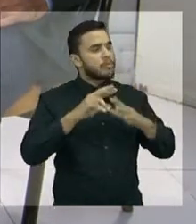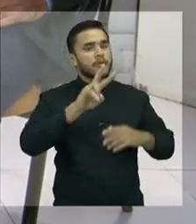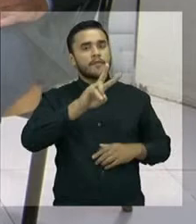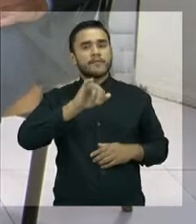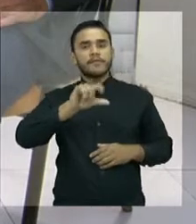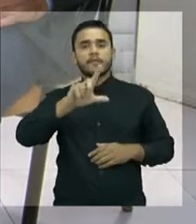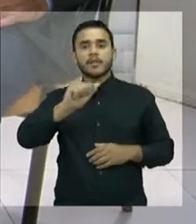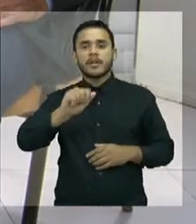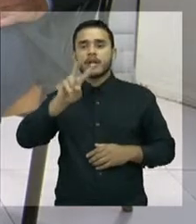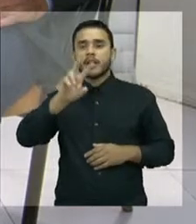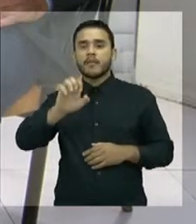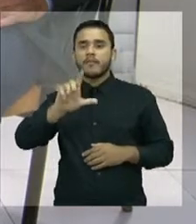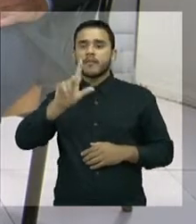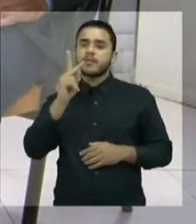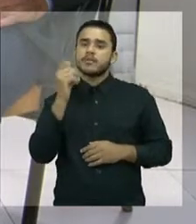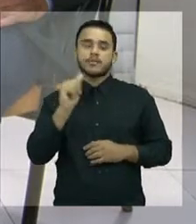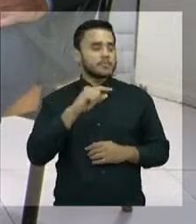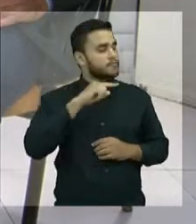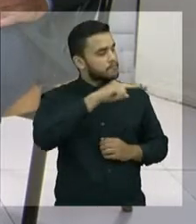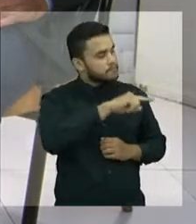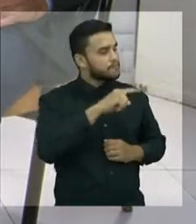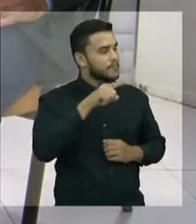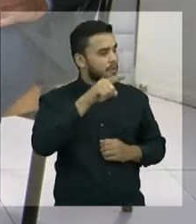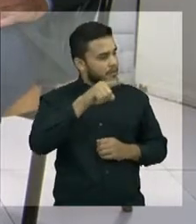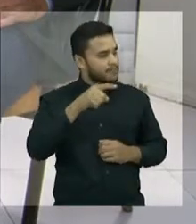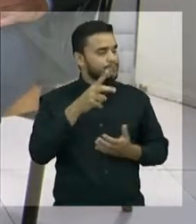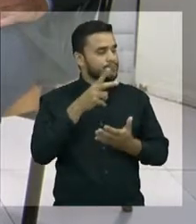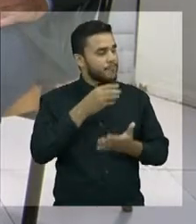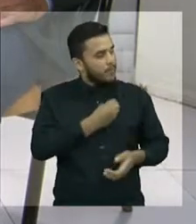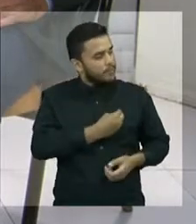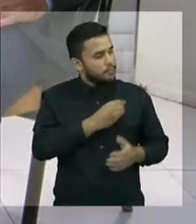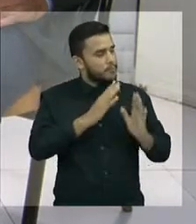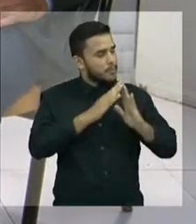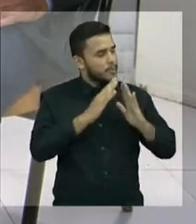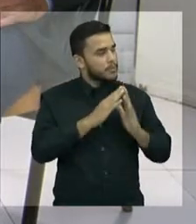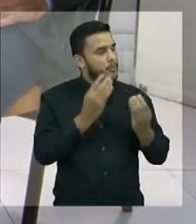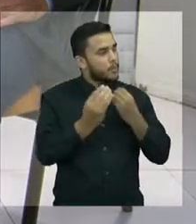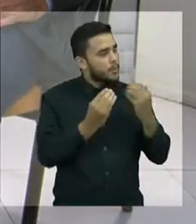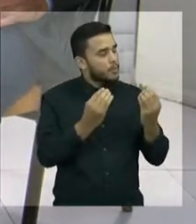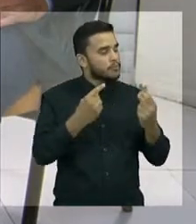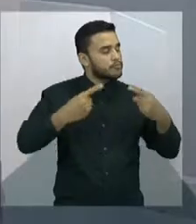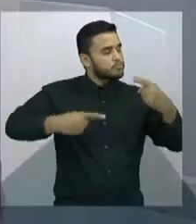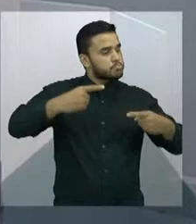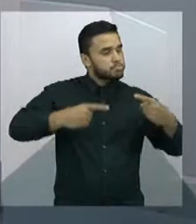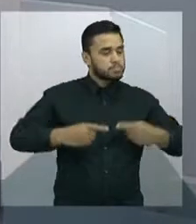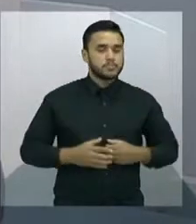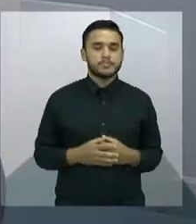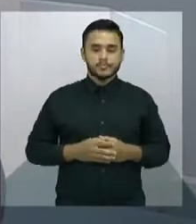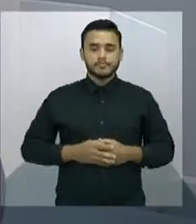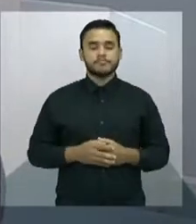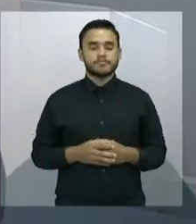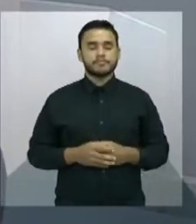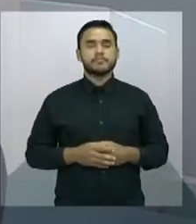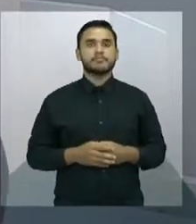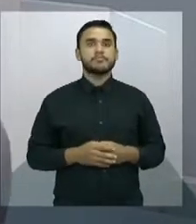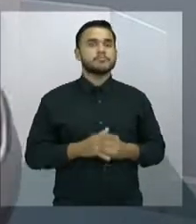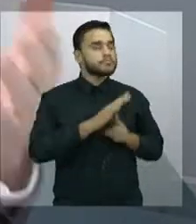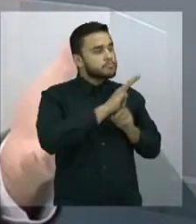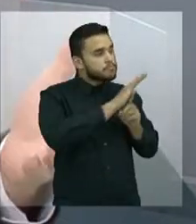Vila Velha, e também da política nacional e municipal. Afinal, essa aqui é uma casa política. Vereador, e na questão